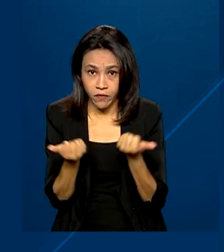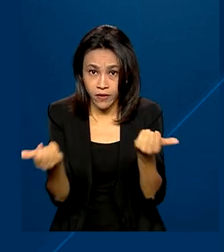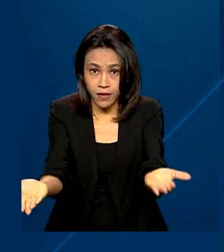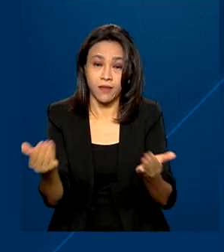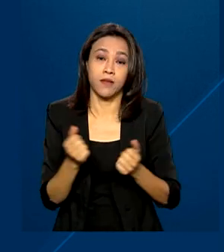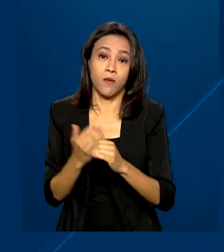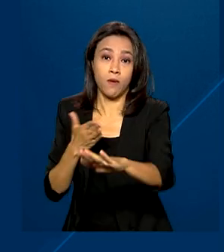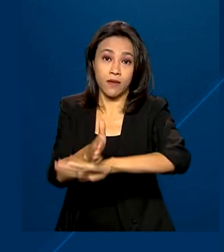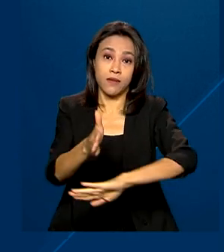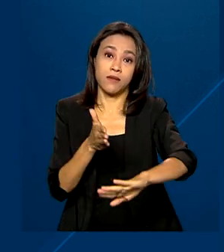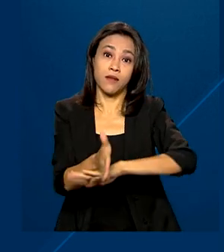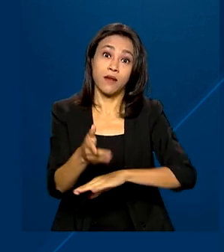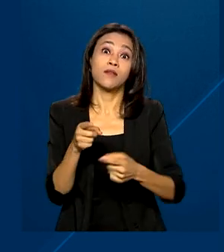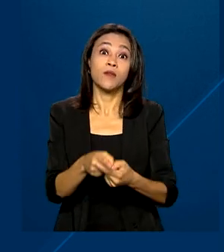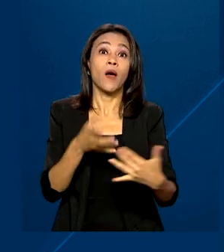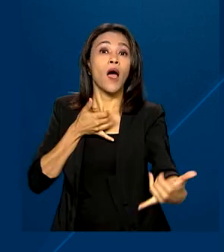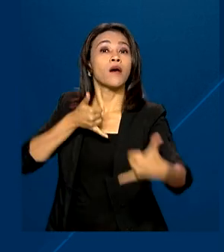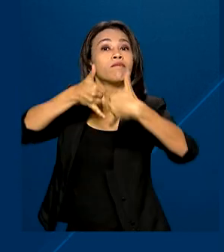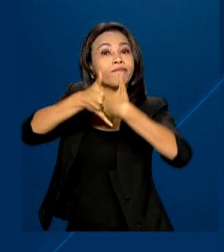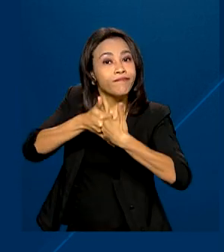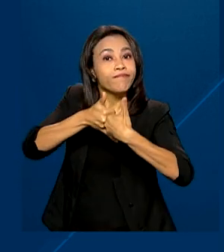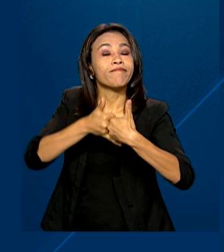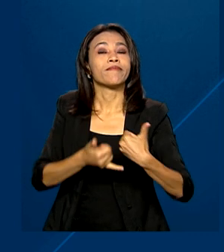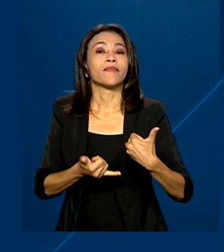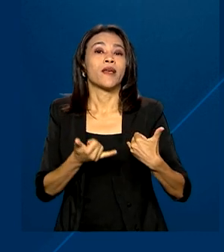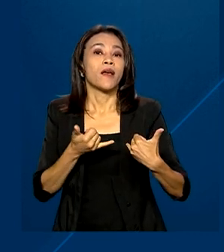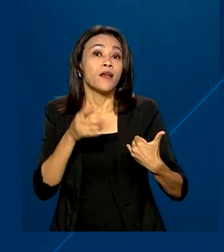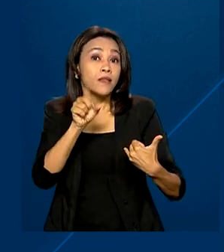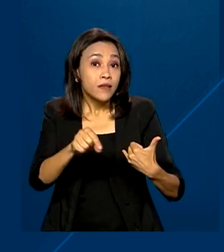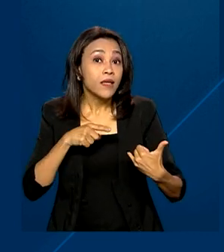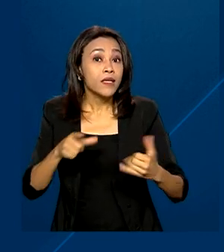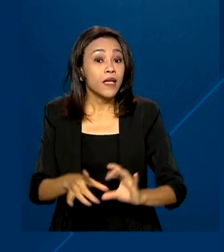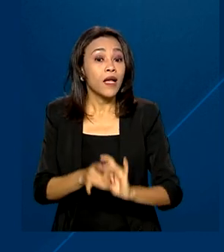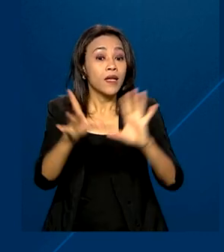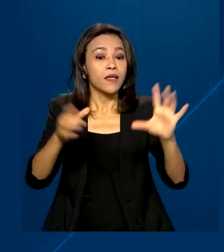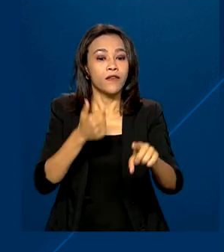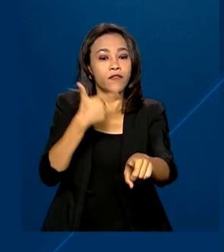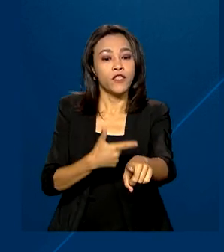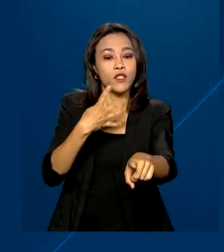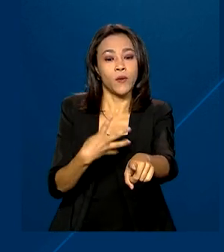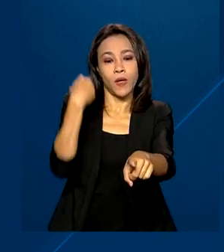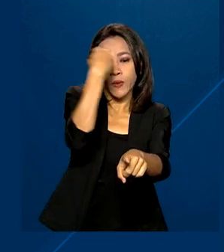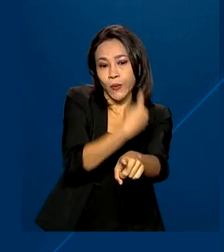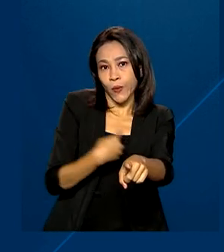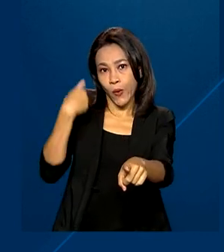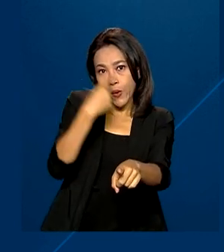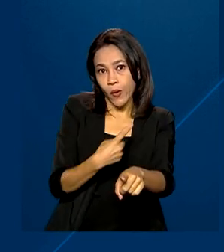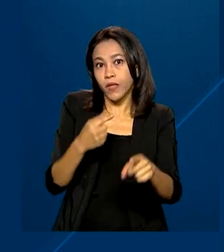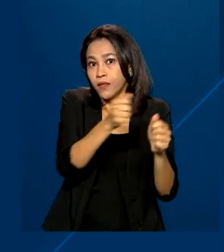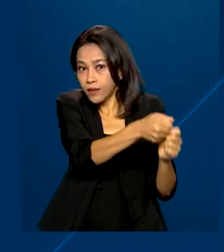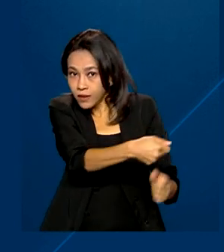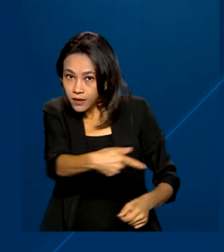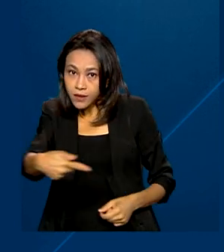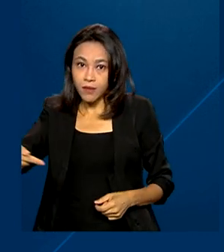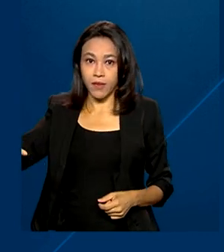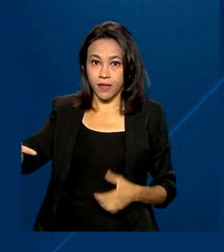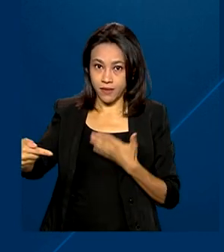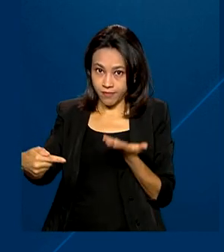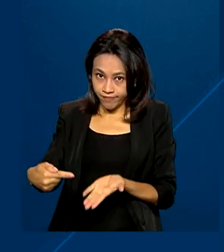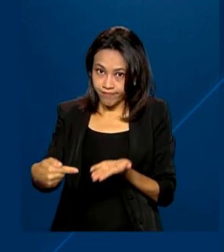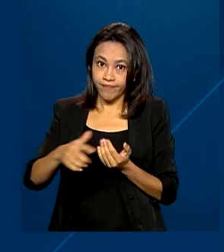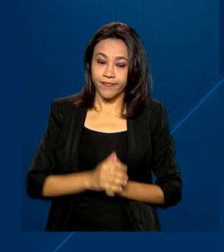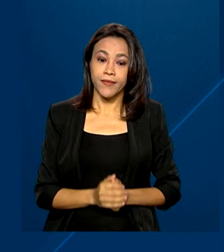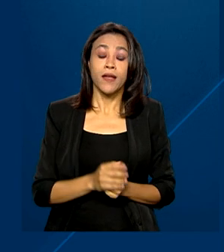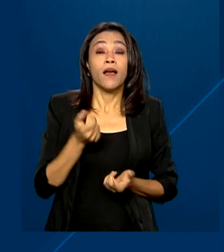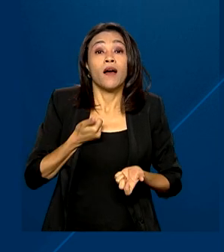acesso ao saque deverá estar disponível durante 24 horas por dia, 7 dias por semana.